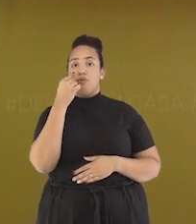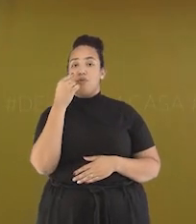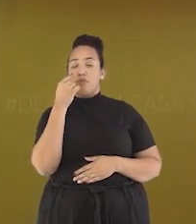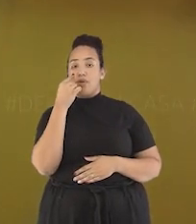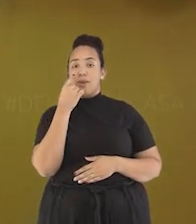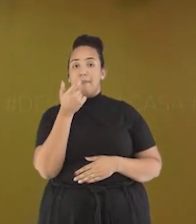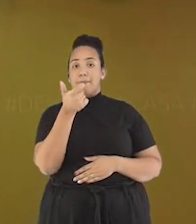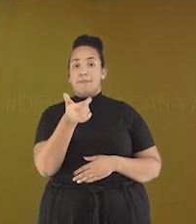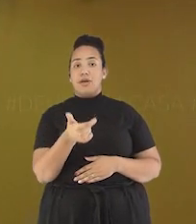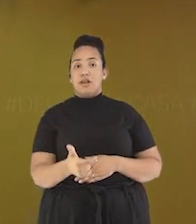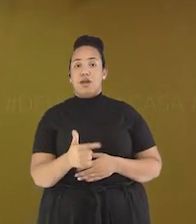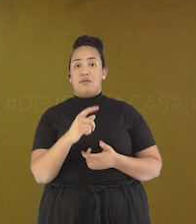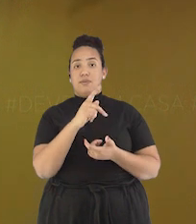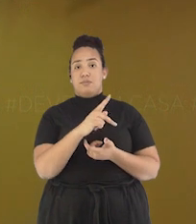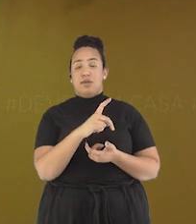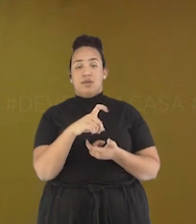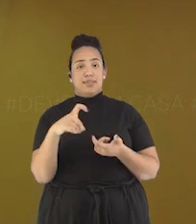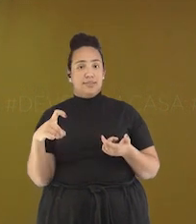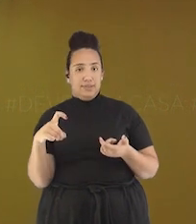paroxítonas